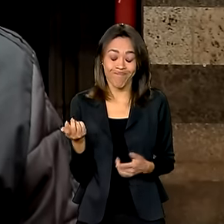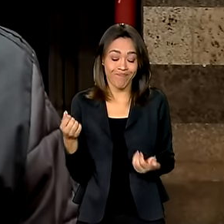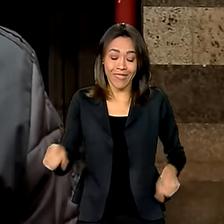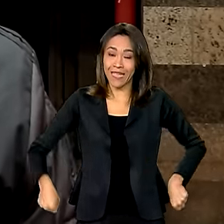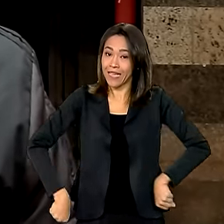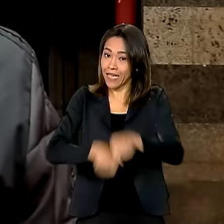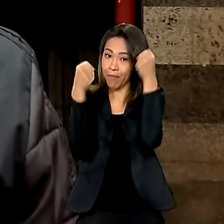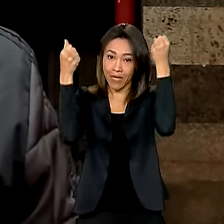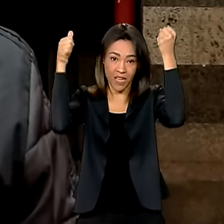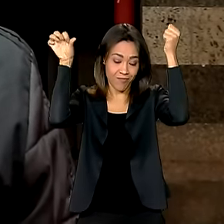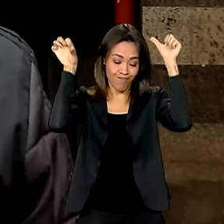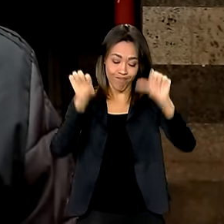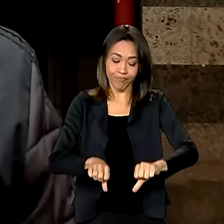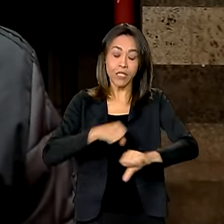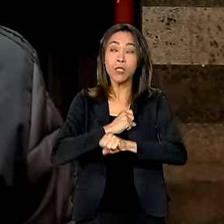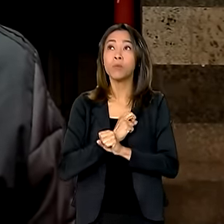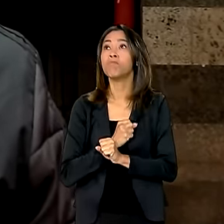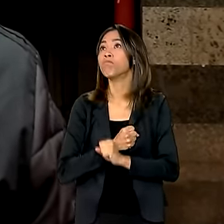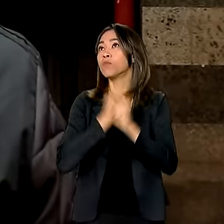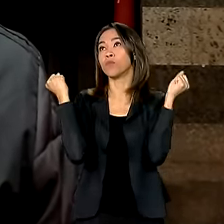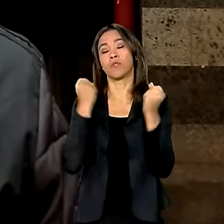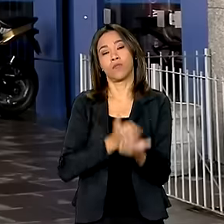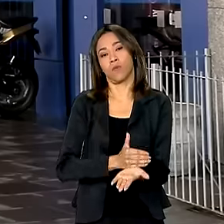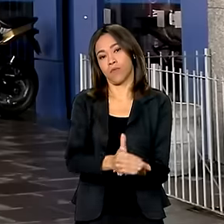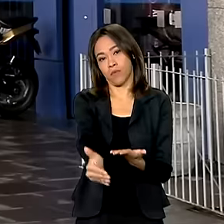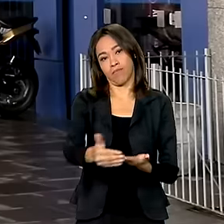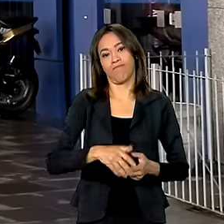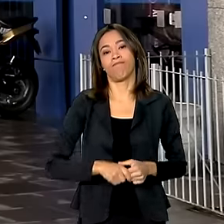quebradeira é muito grande. É impossível recomeçar.